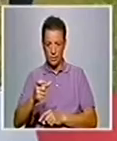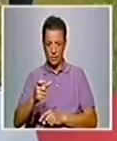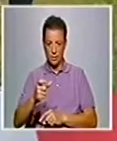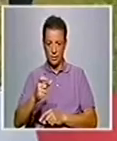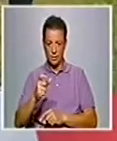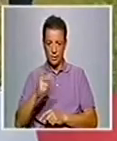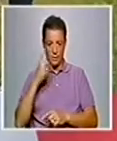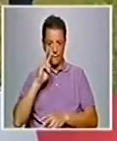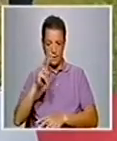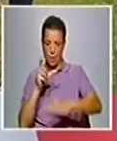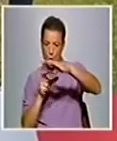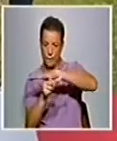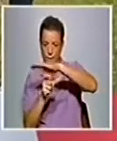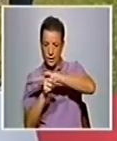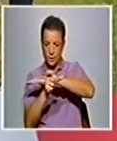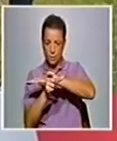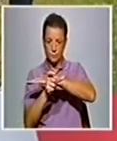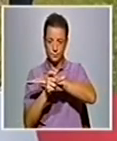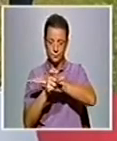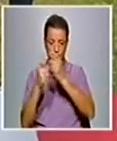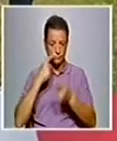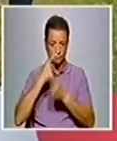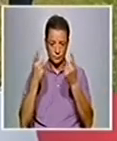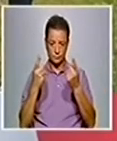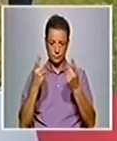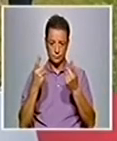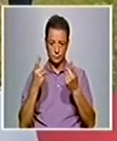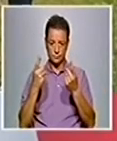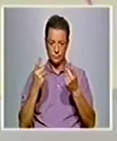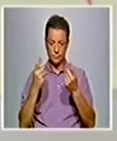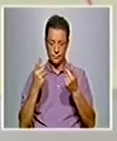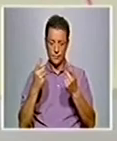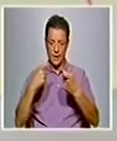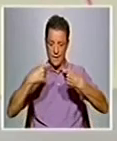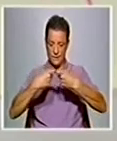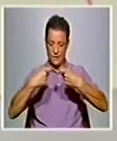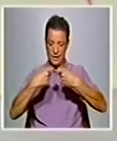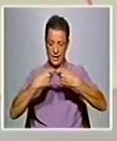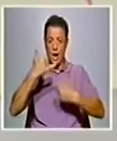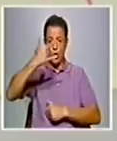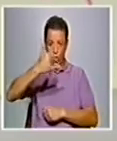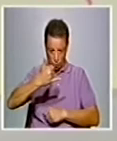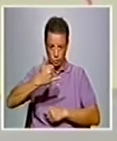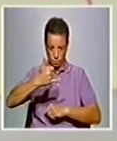Cheguei a ver os vídeos, especialmente os da Unidade Curricular de Física 2. Penso que foram